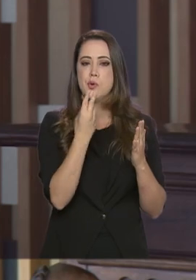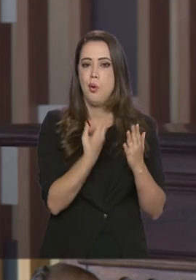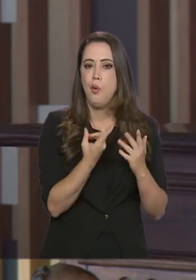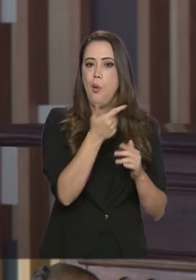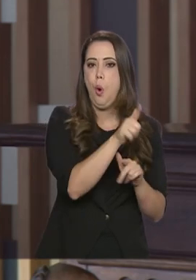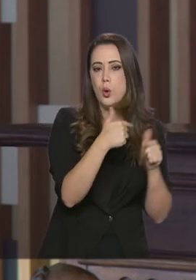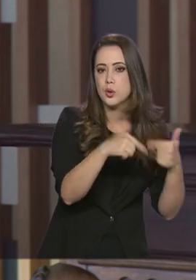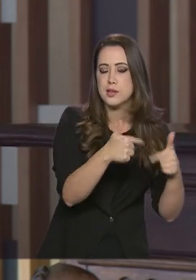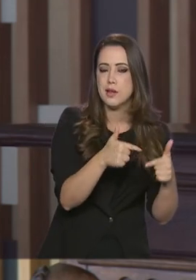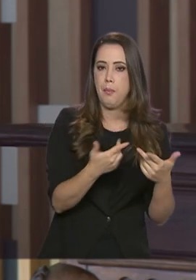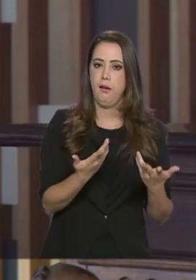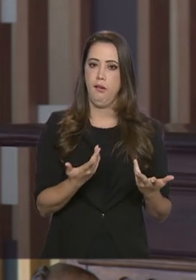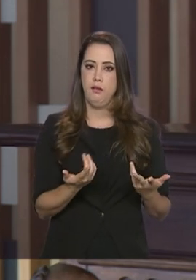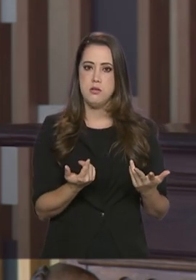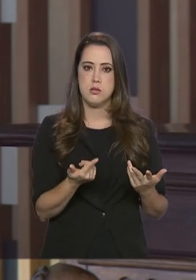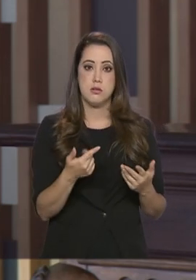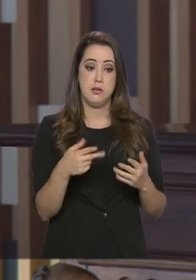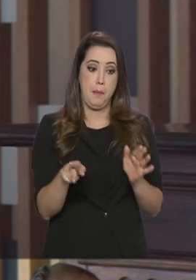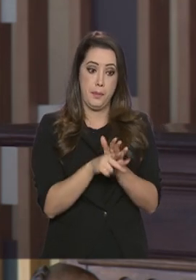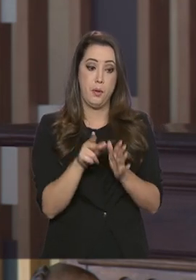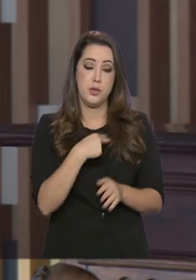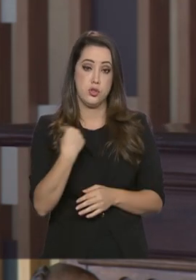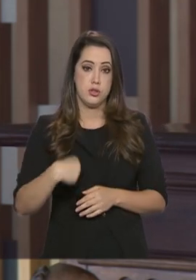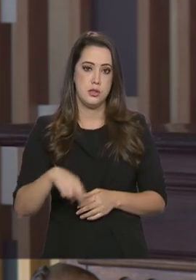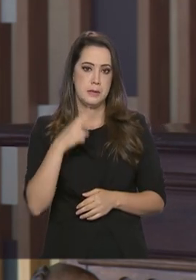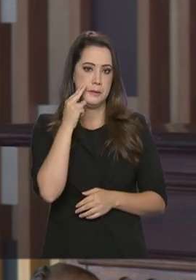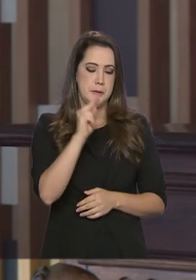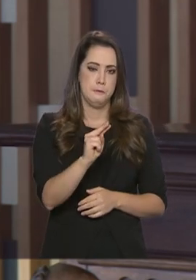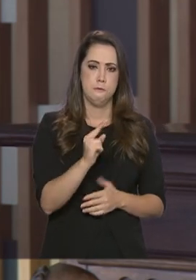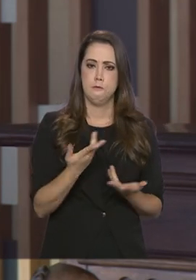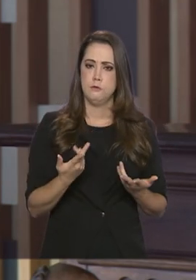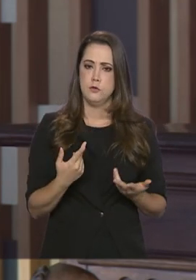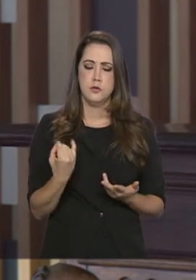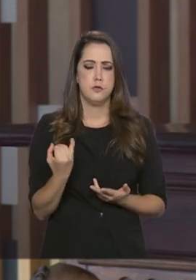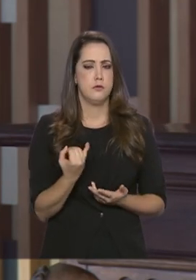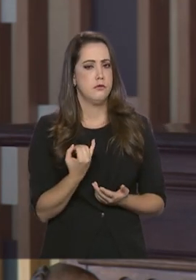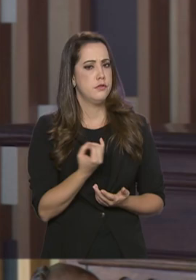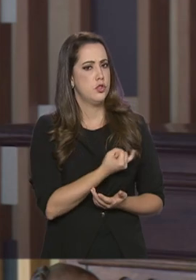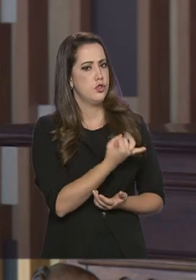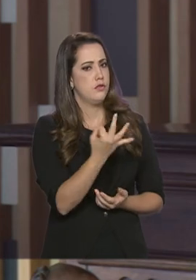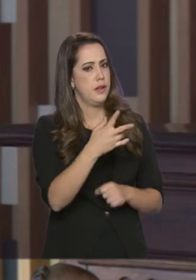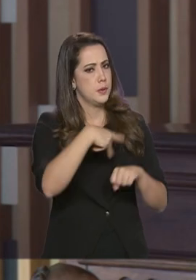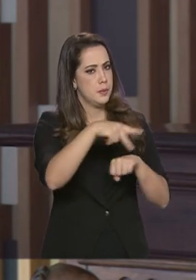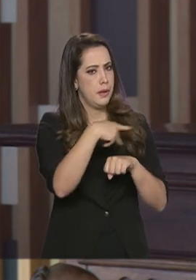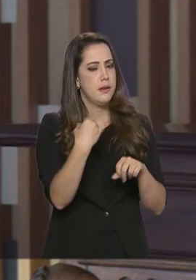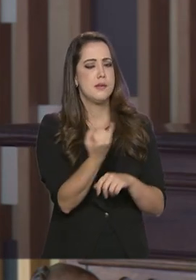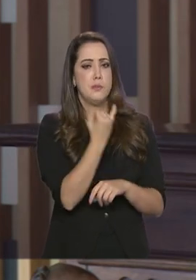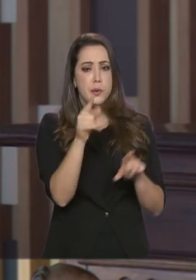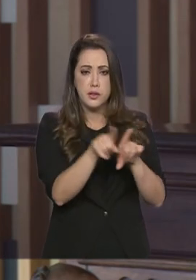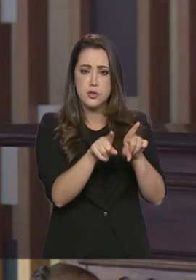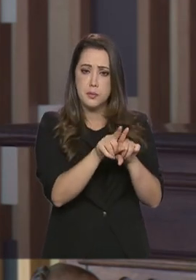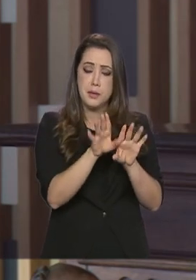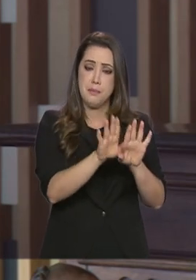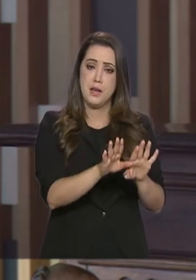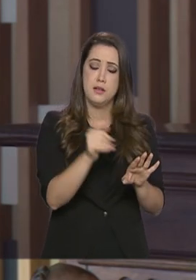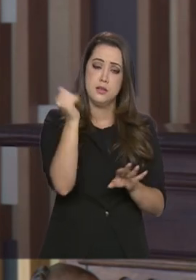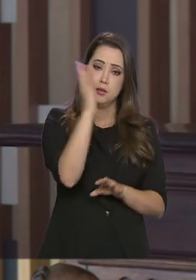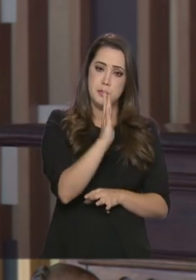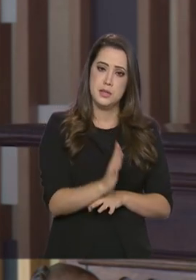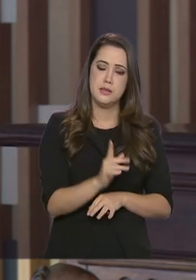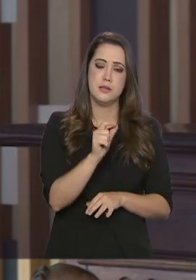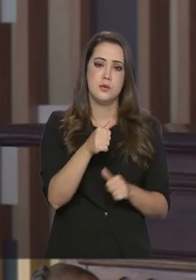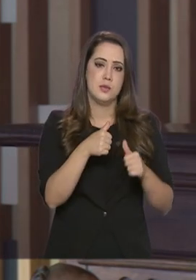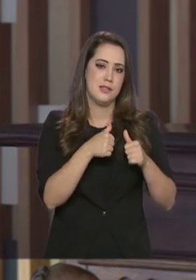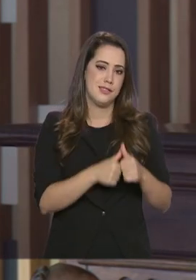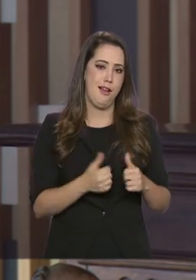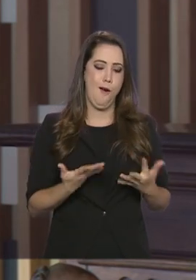à China, que é um país que, enfim, tem relações tão importantes com tantos países, acho que o Brasil, digamos, está com